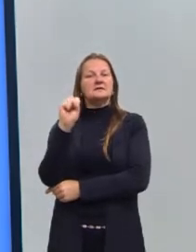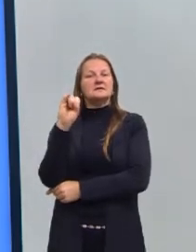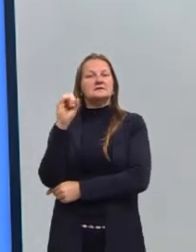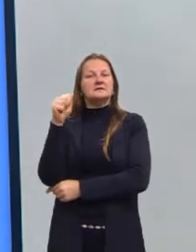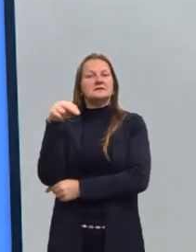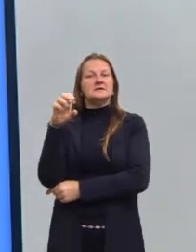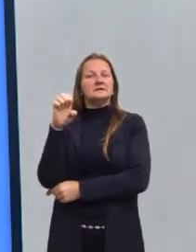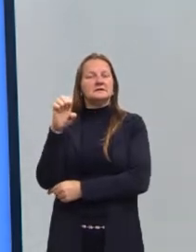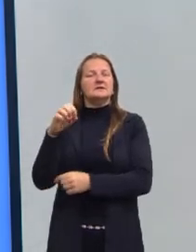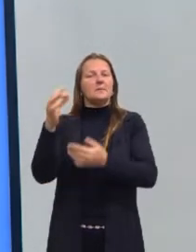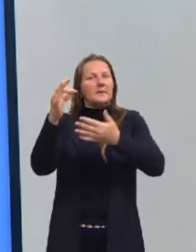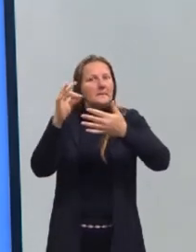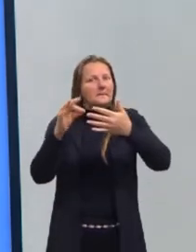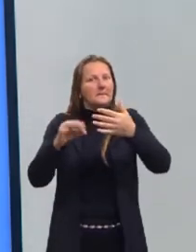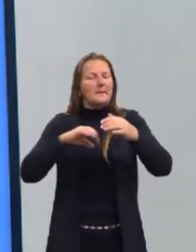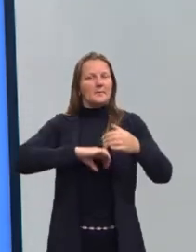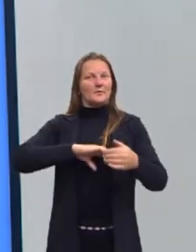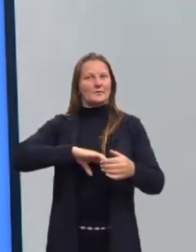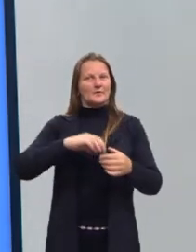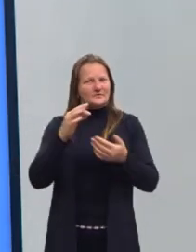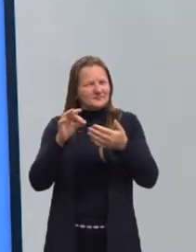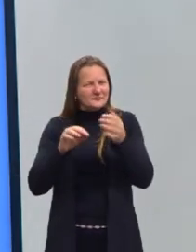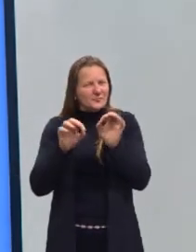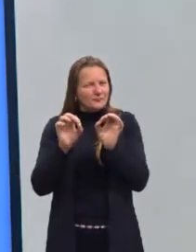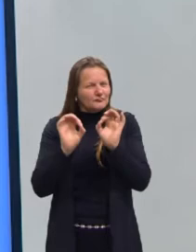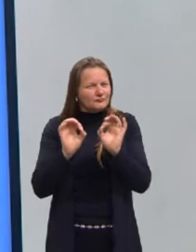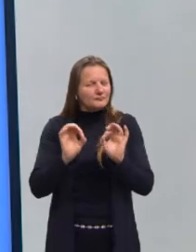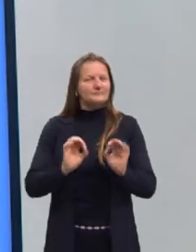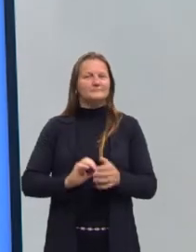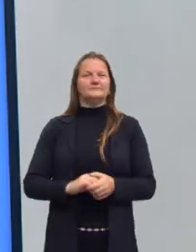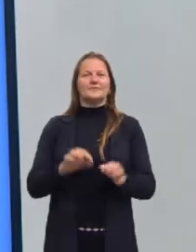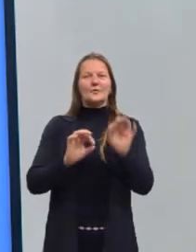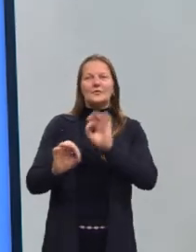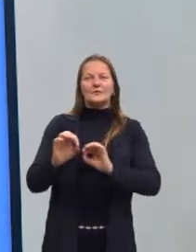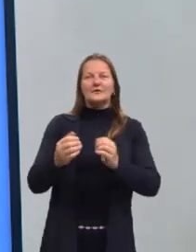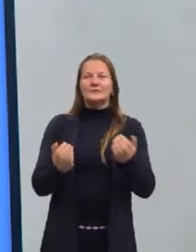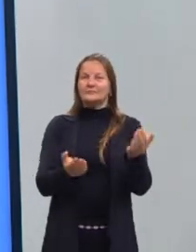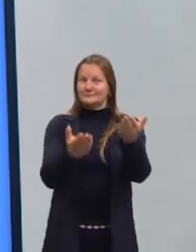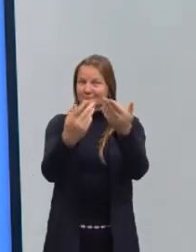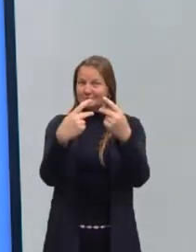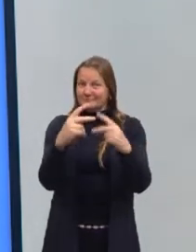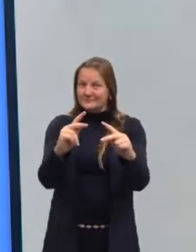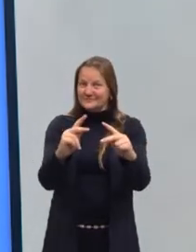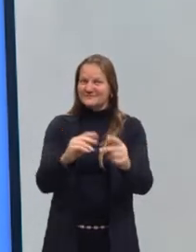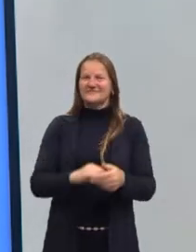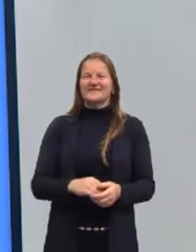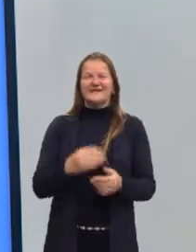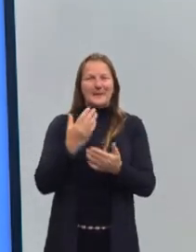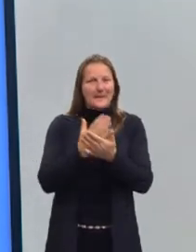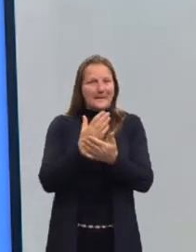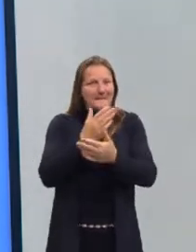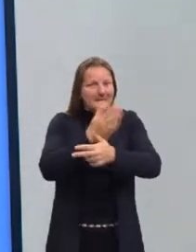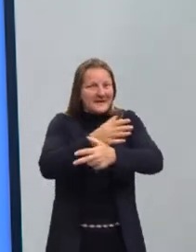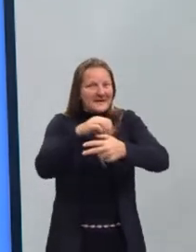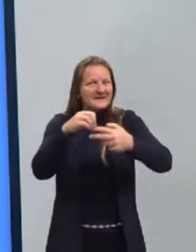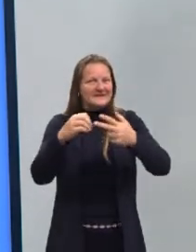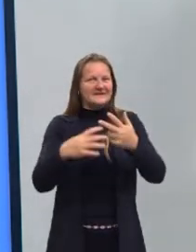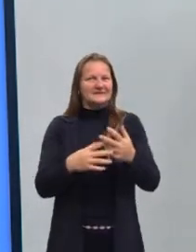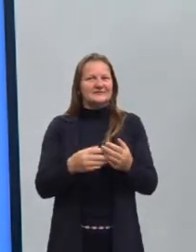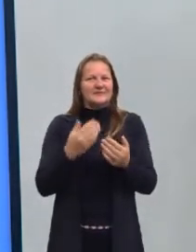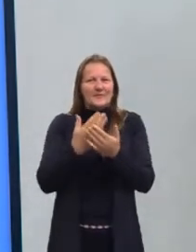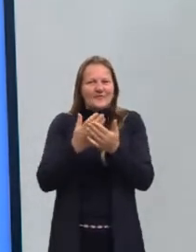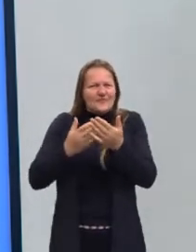corretora. Dessa forma a gente tenta fazer uma aula bacana para ti que está se preparando para Pré-Enem, valeu? Então vai lá,